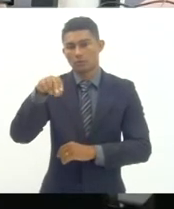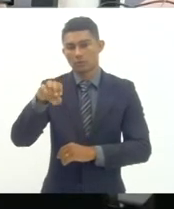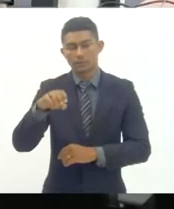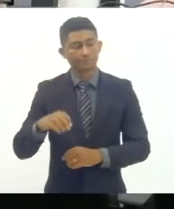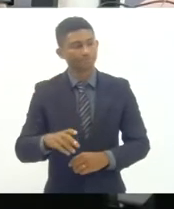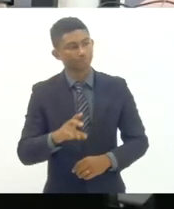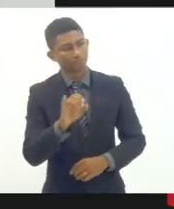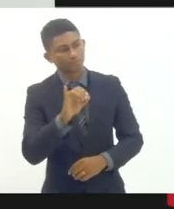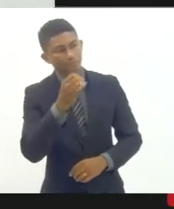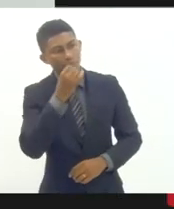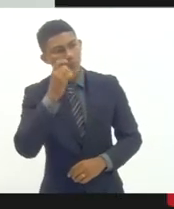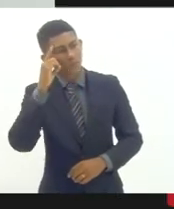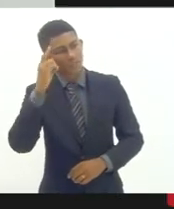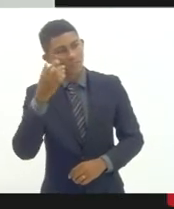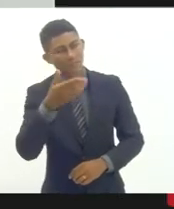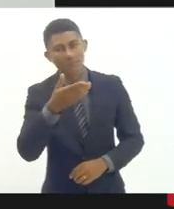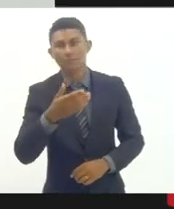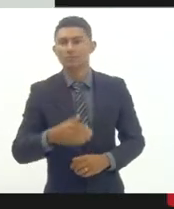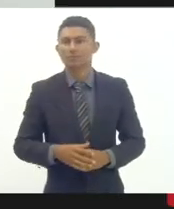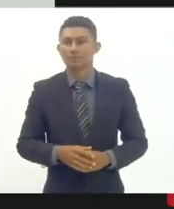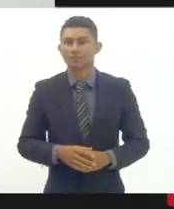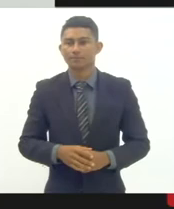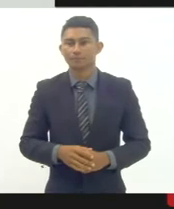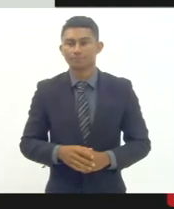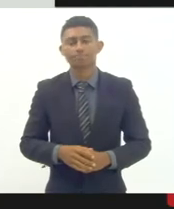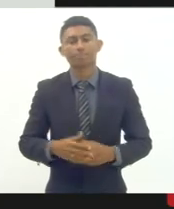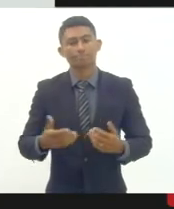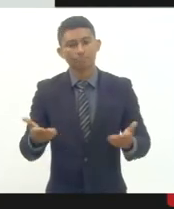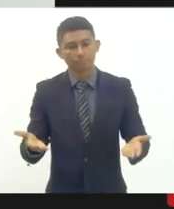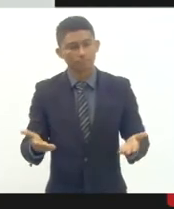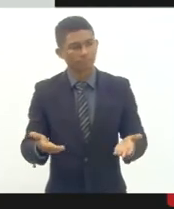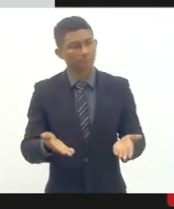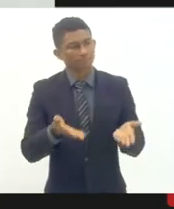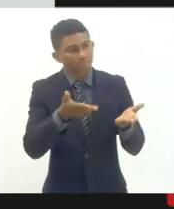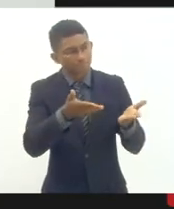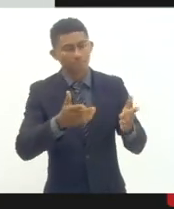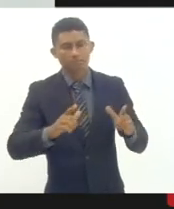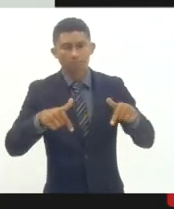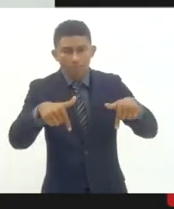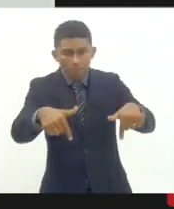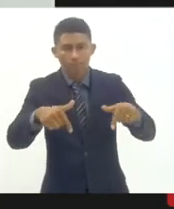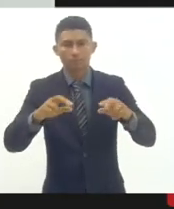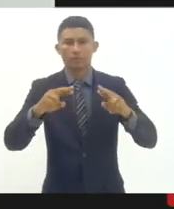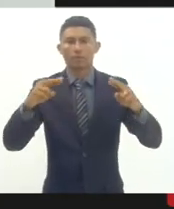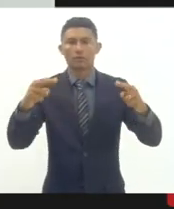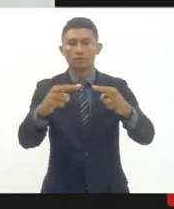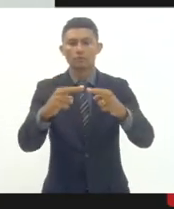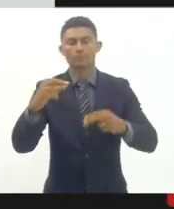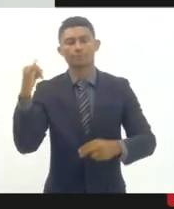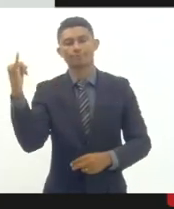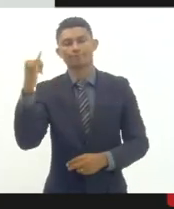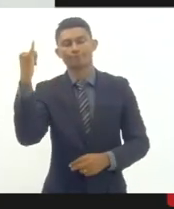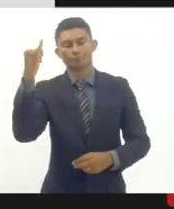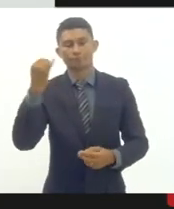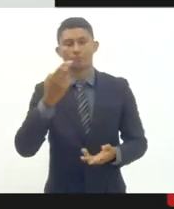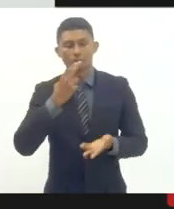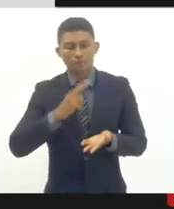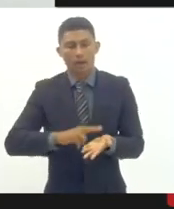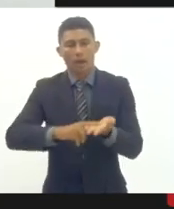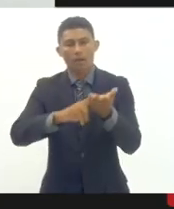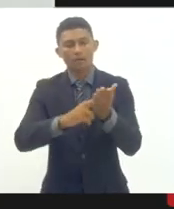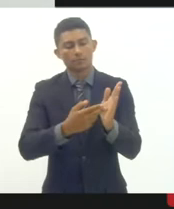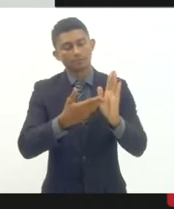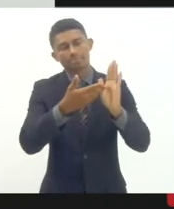a todos bom dia Flávio importante essa sua iniciativa a carta essa carta